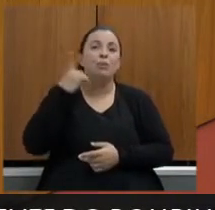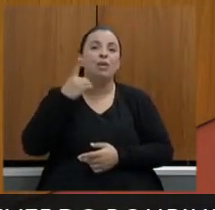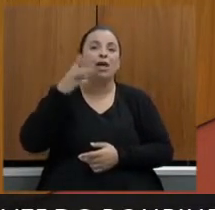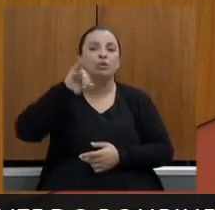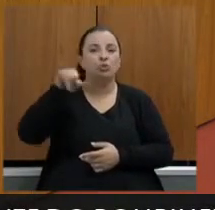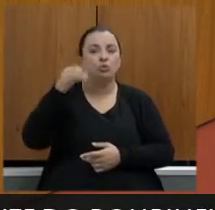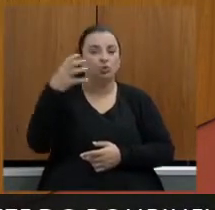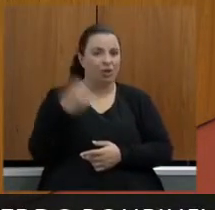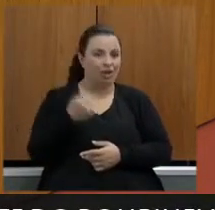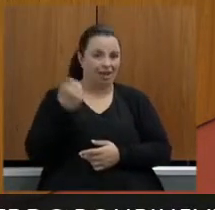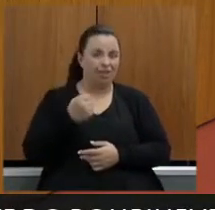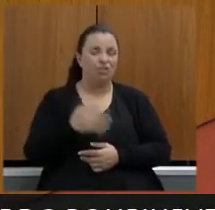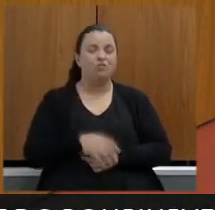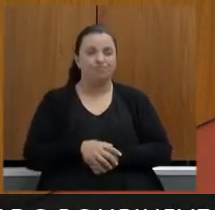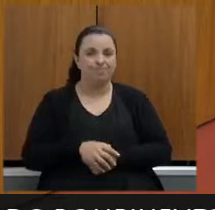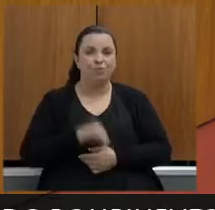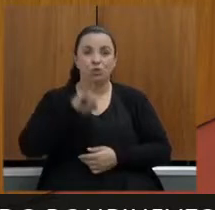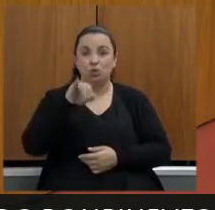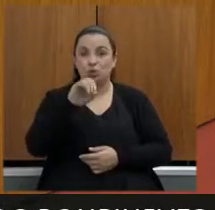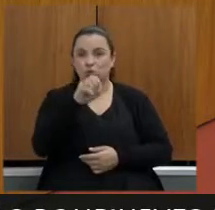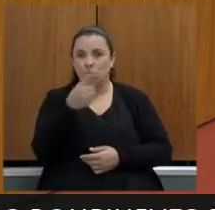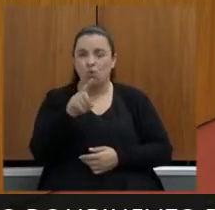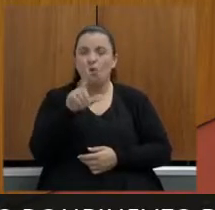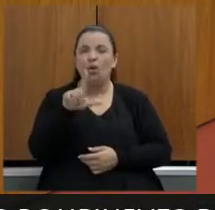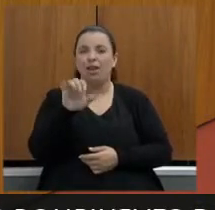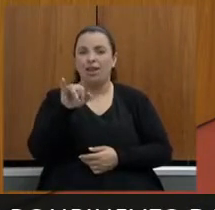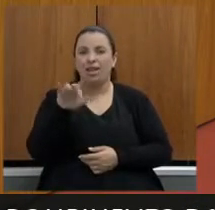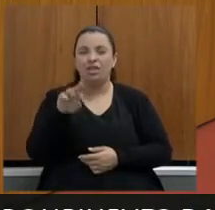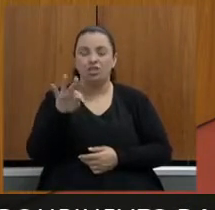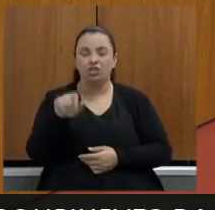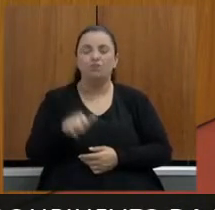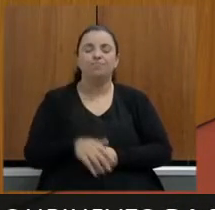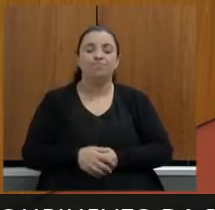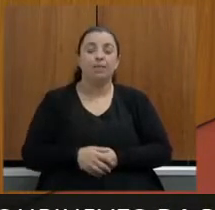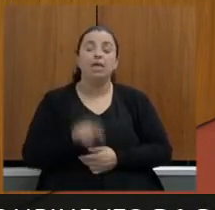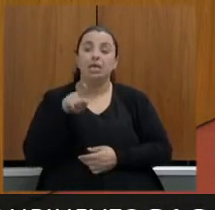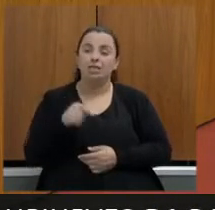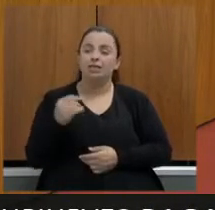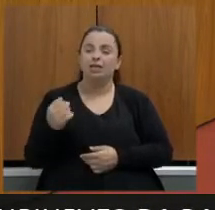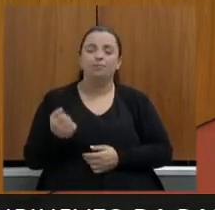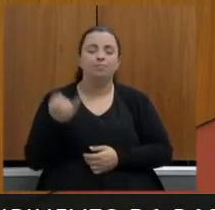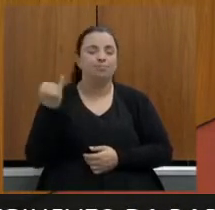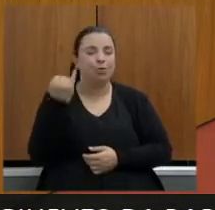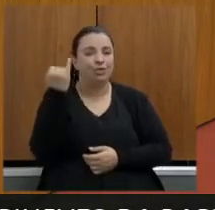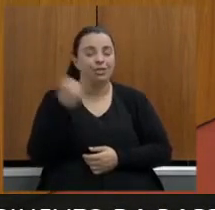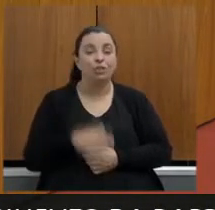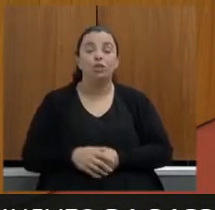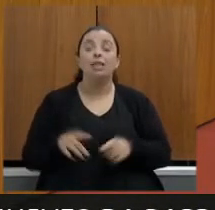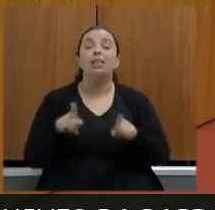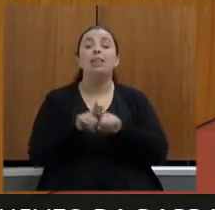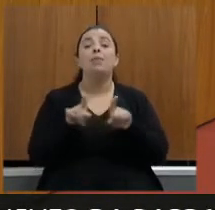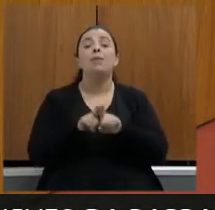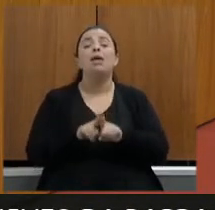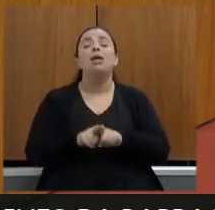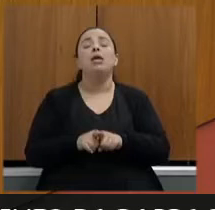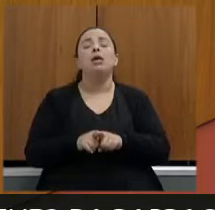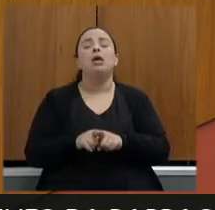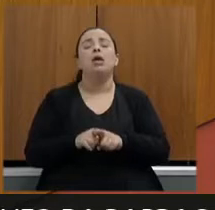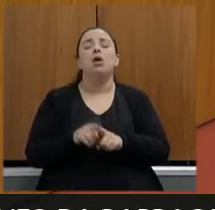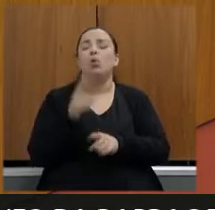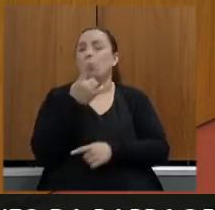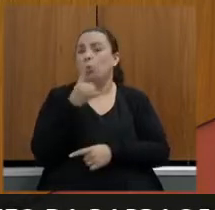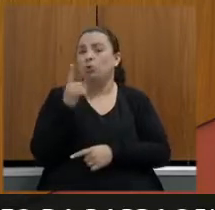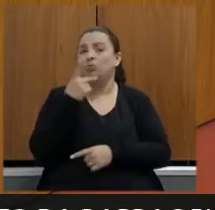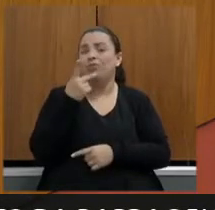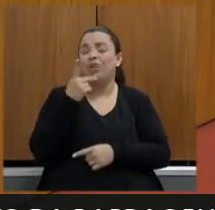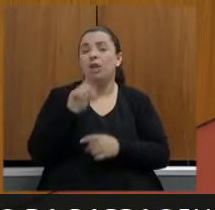item fundamental e com relação a Rodona eu queria aqui por fim citar um apoio fundamental que depois da audiência que